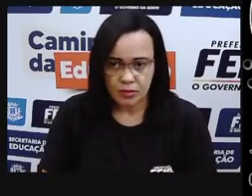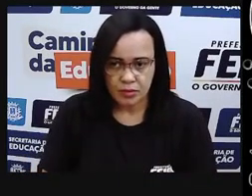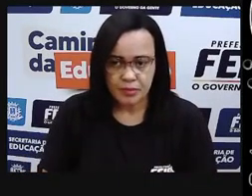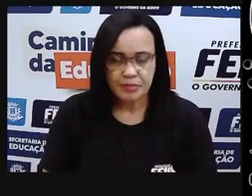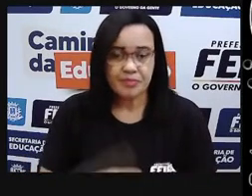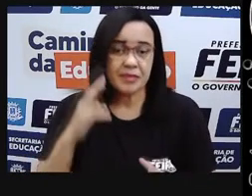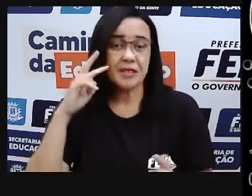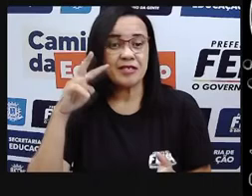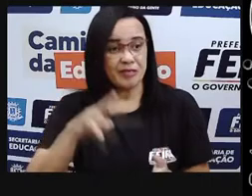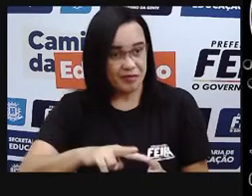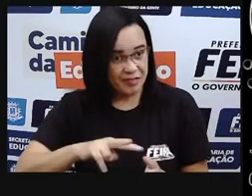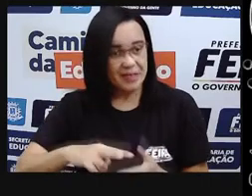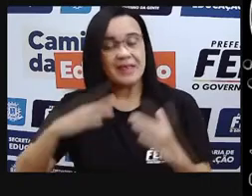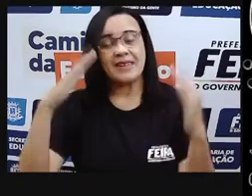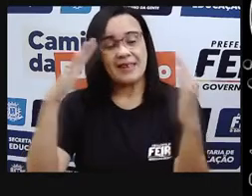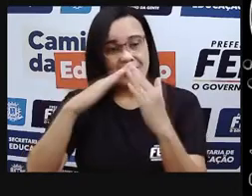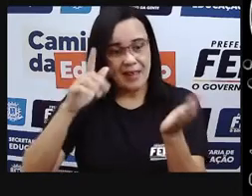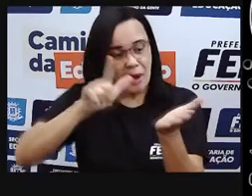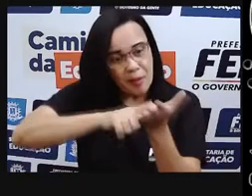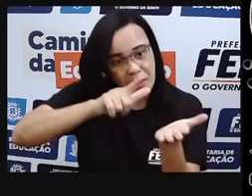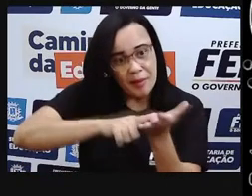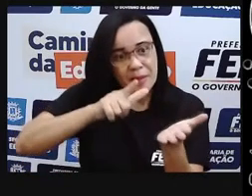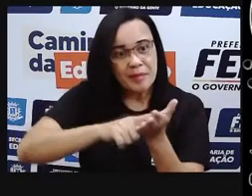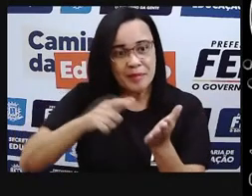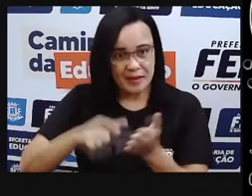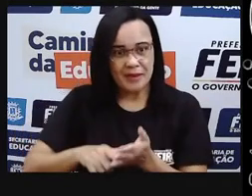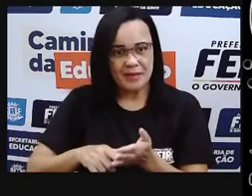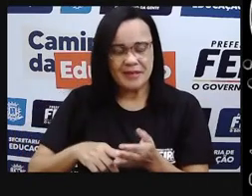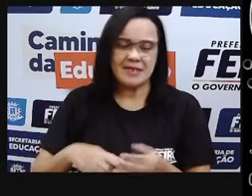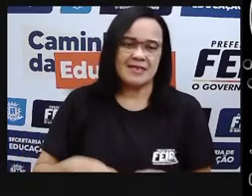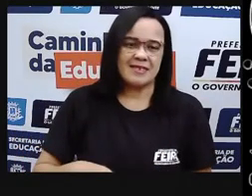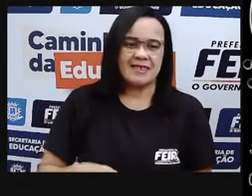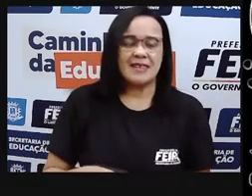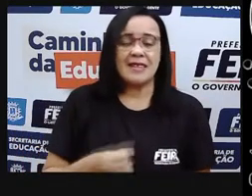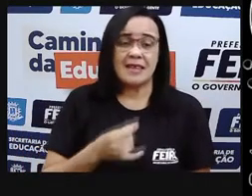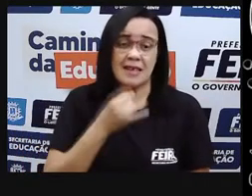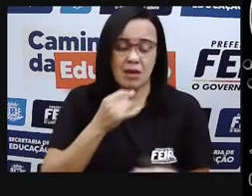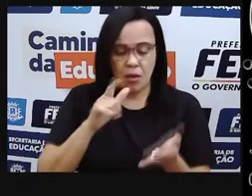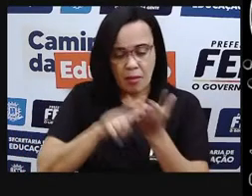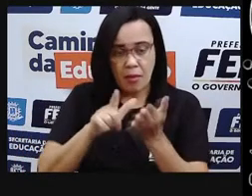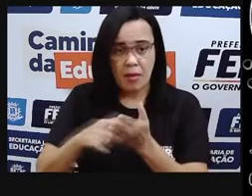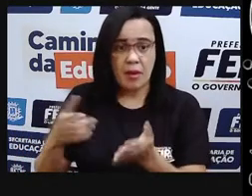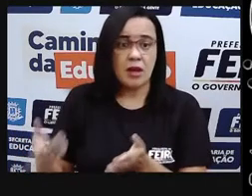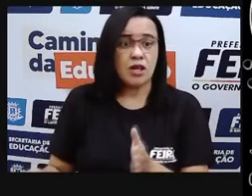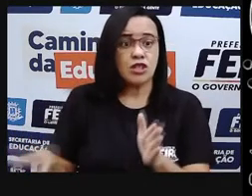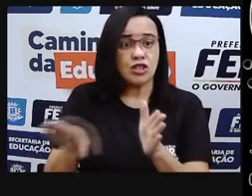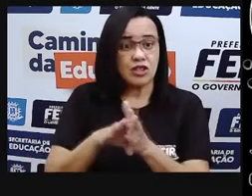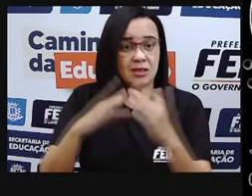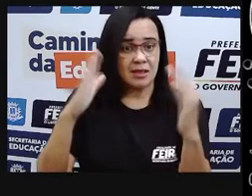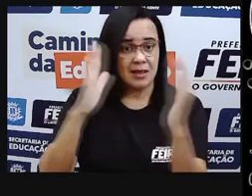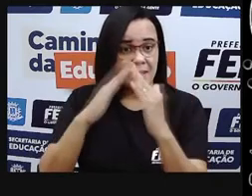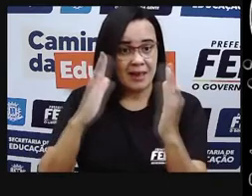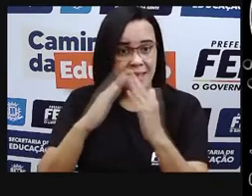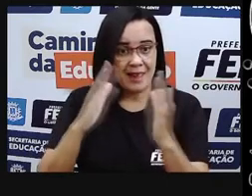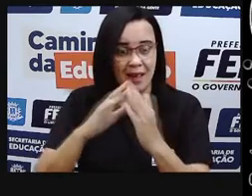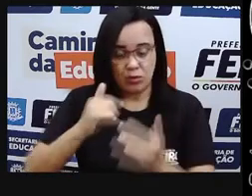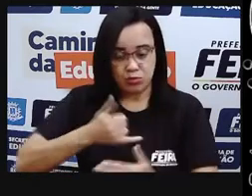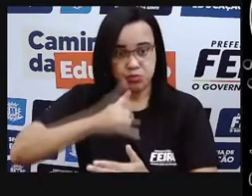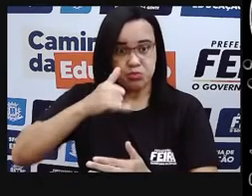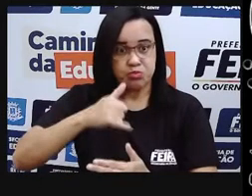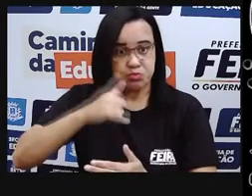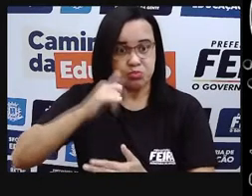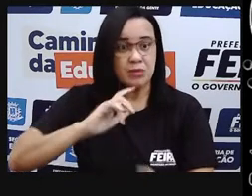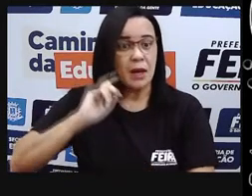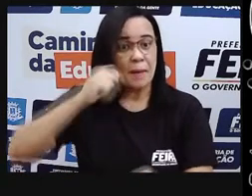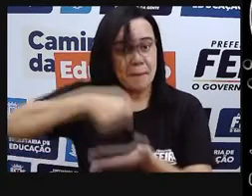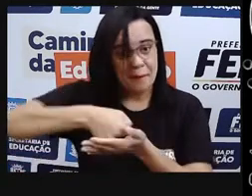energia elétrica, né, nossa conta de luz. A gente tem o joule, caloria e o BTU. O BTU, normalmente, a gente encontra quando